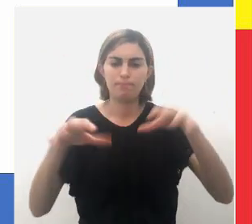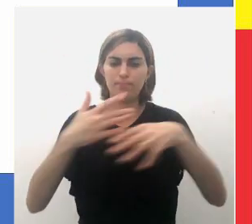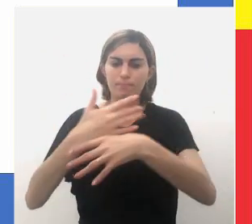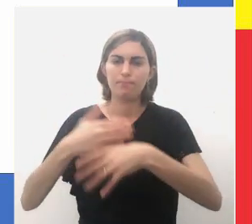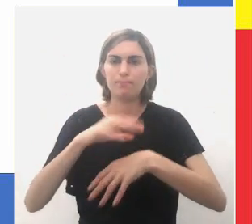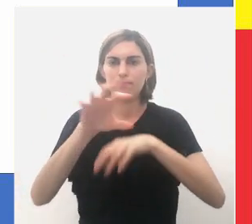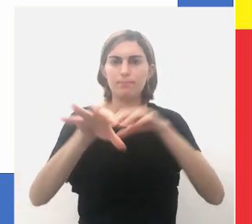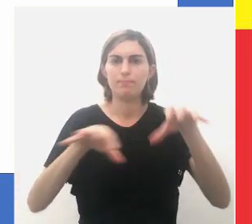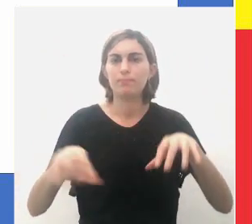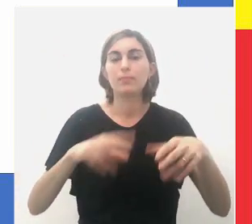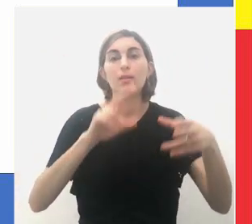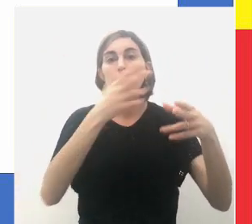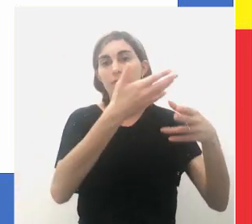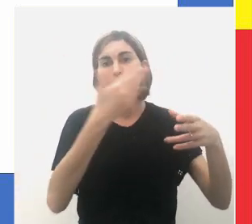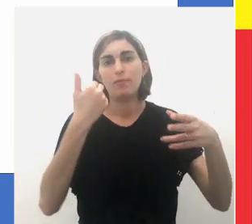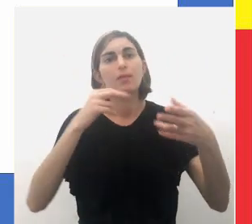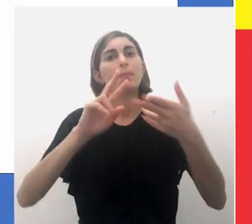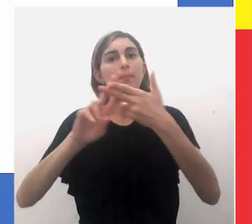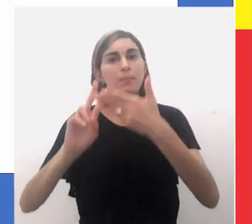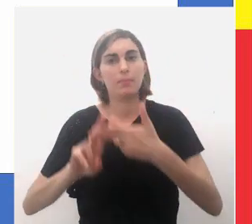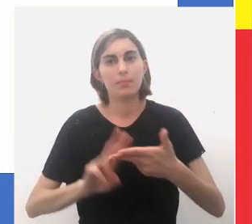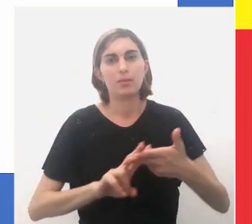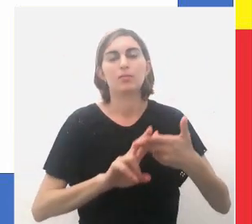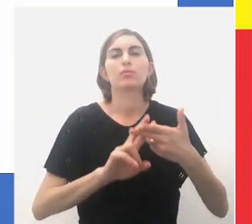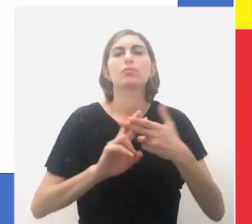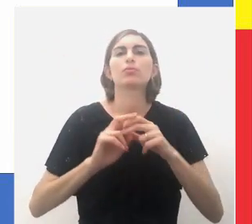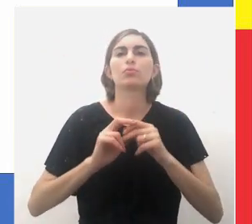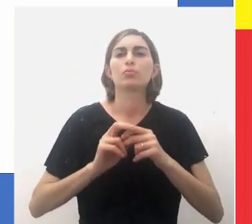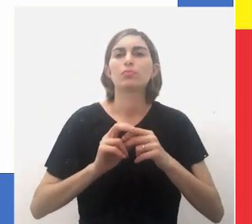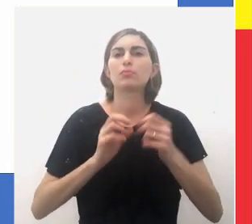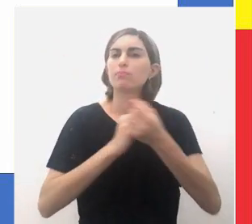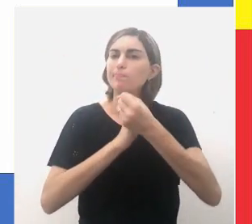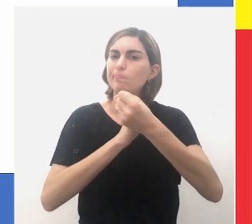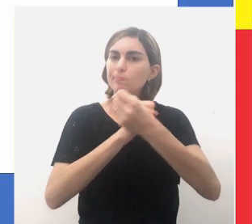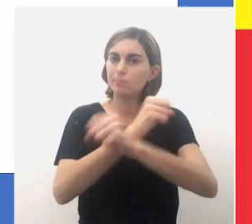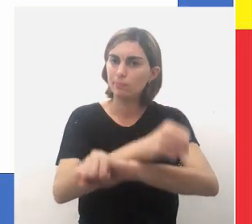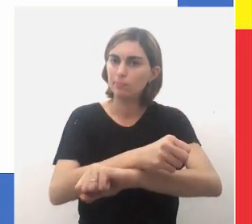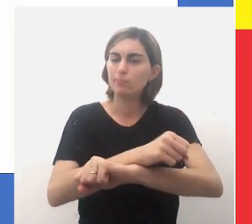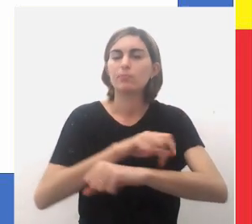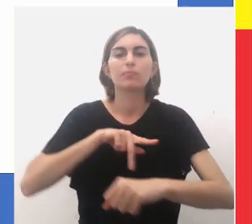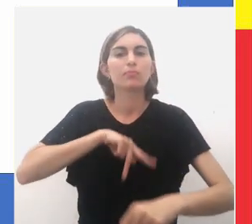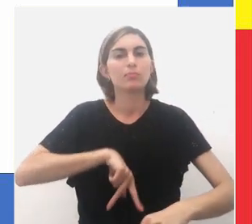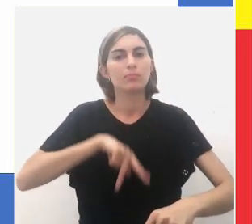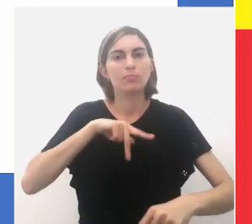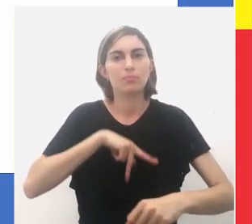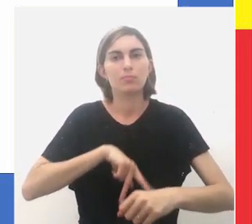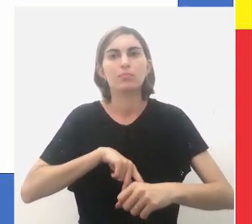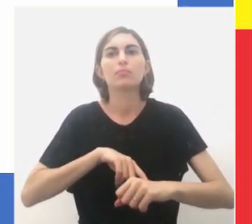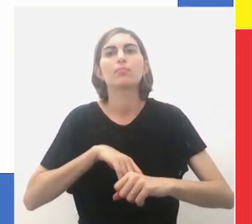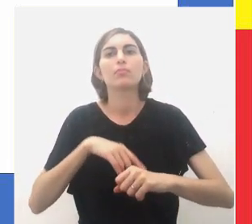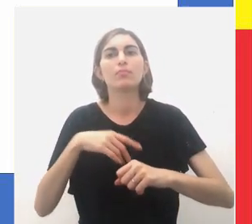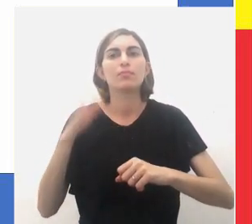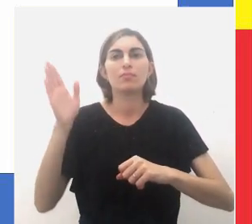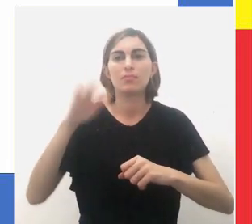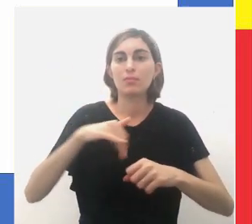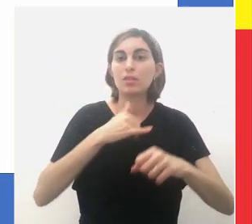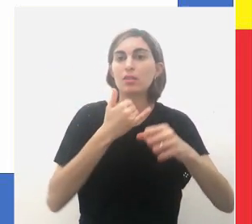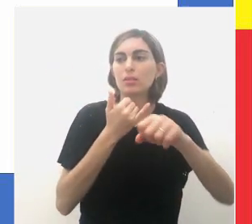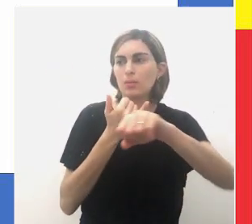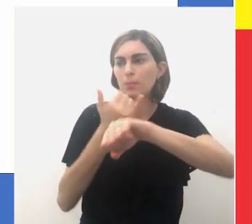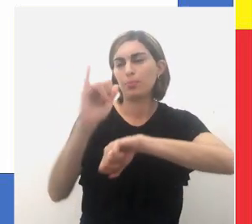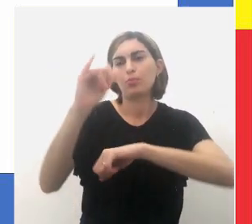os mesmos eram presos, infernos, e escravizados pelos portugueses. E